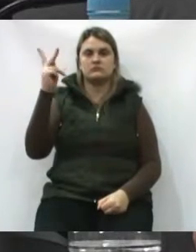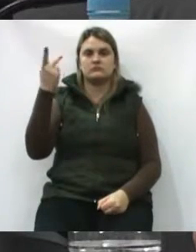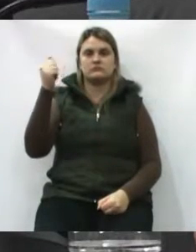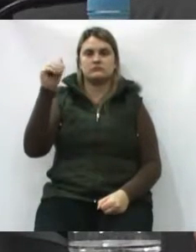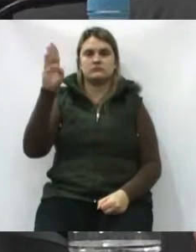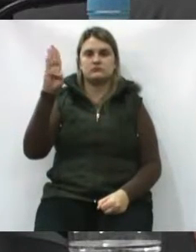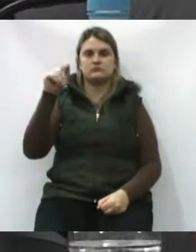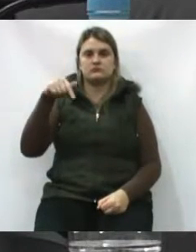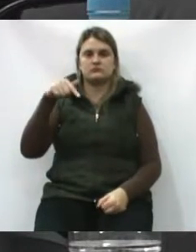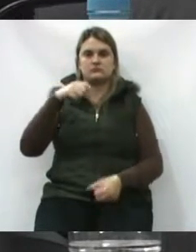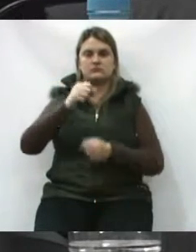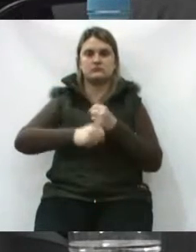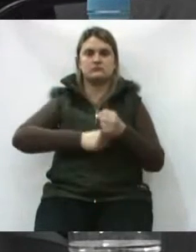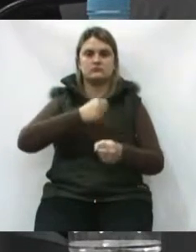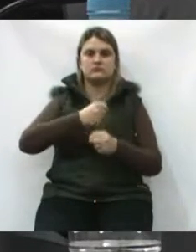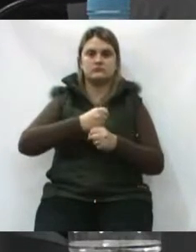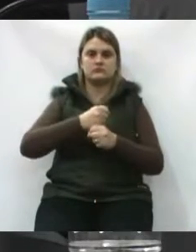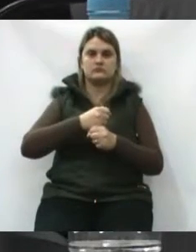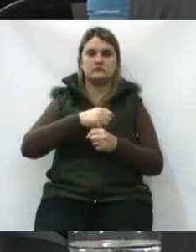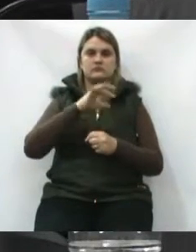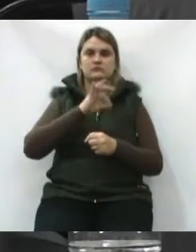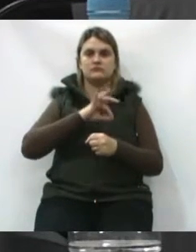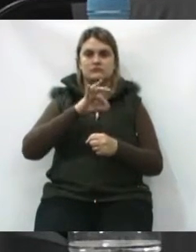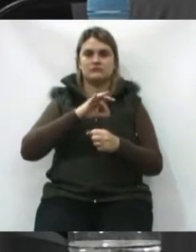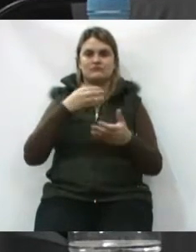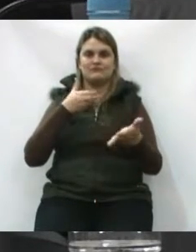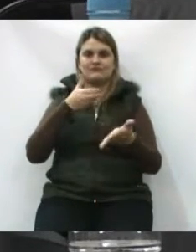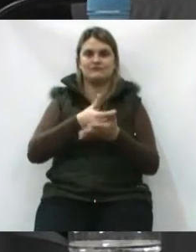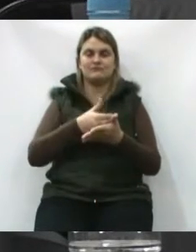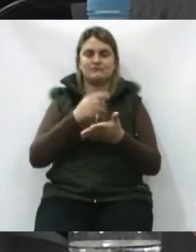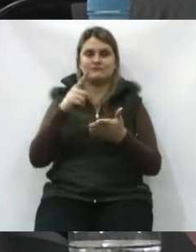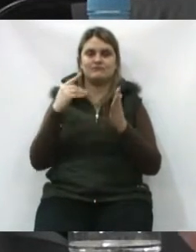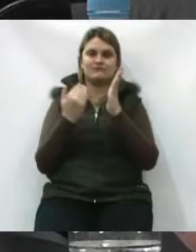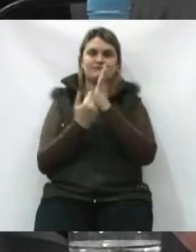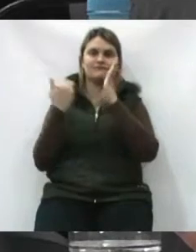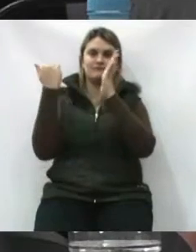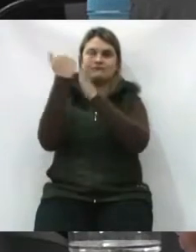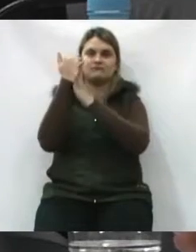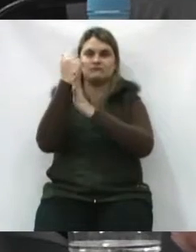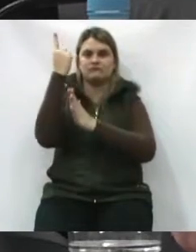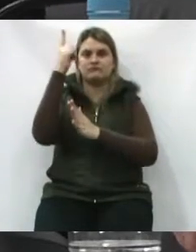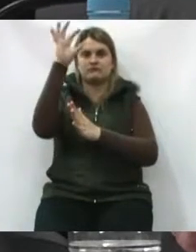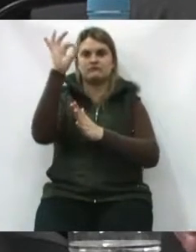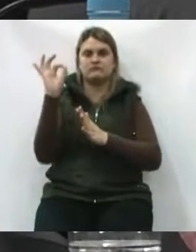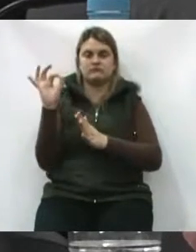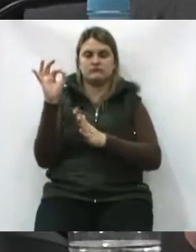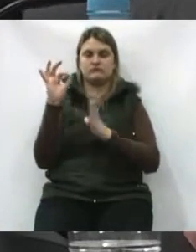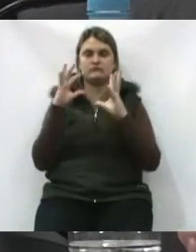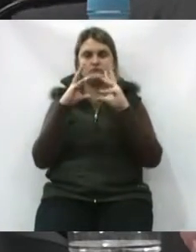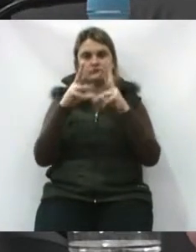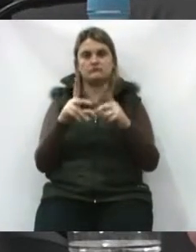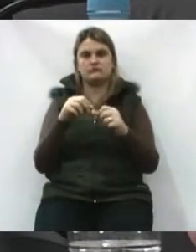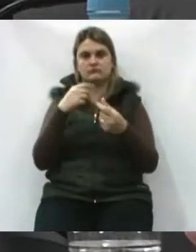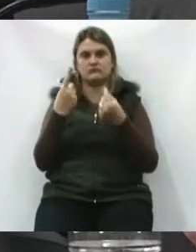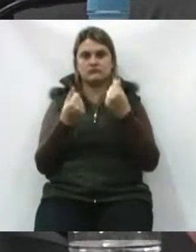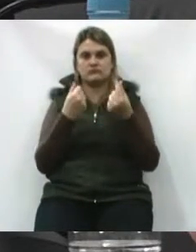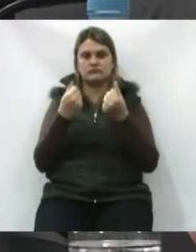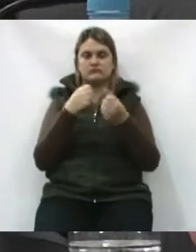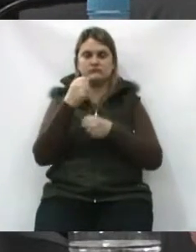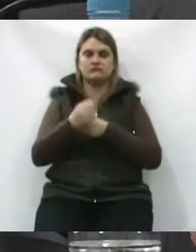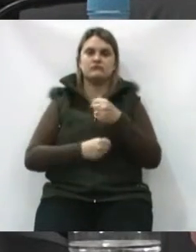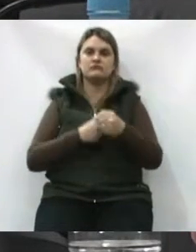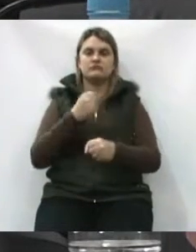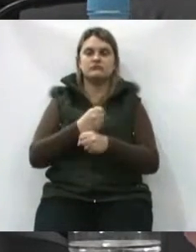este ano o orçamento da CIAB será superior a 1% do orçamento